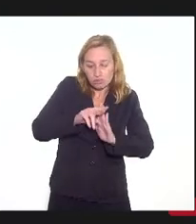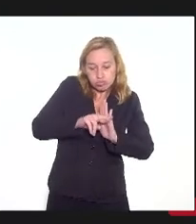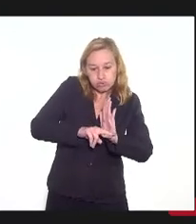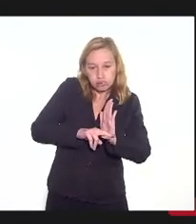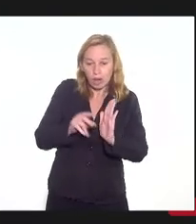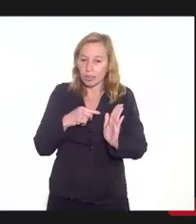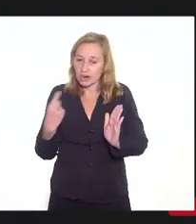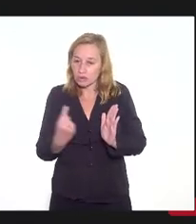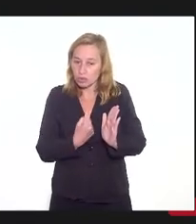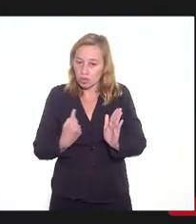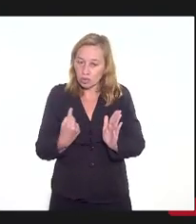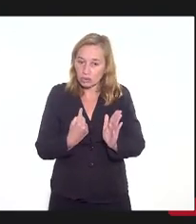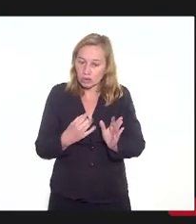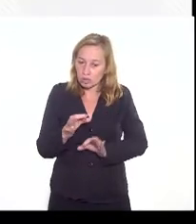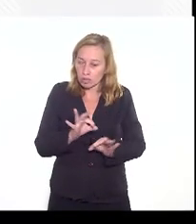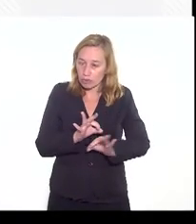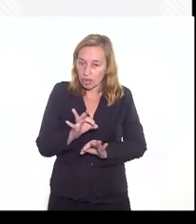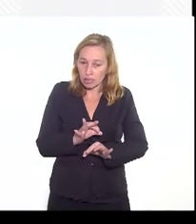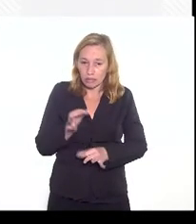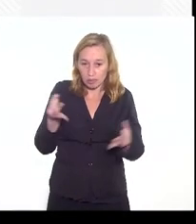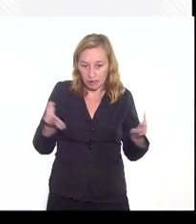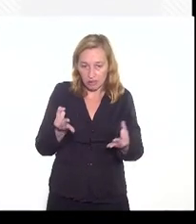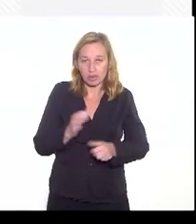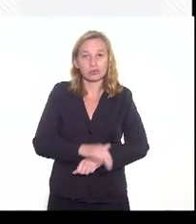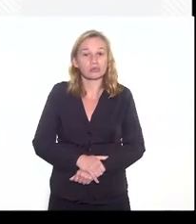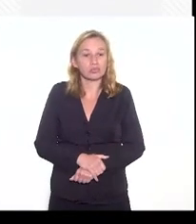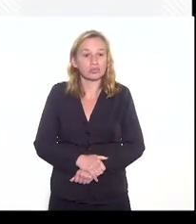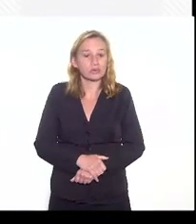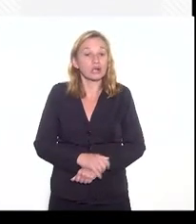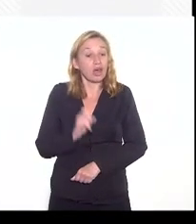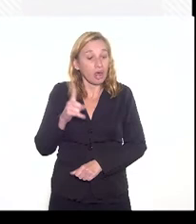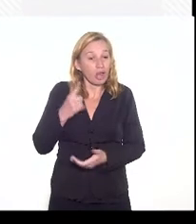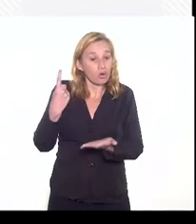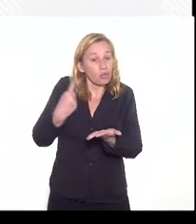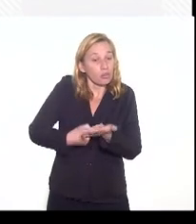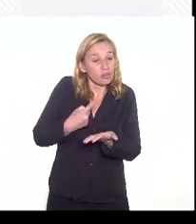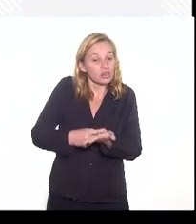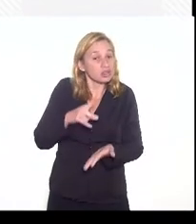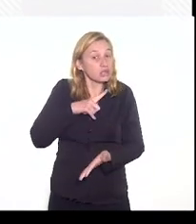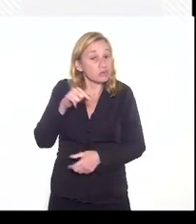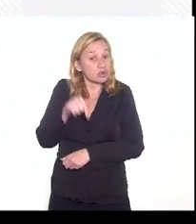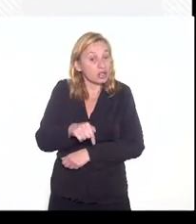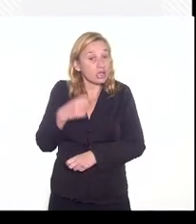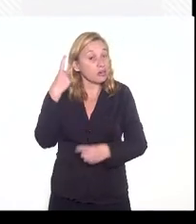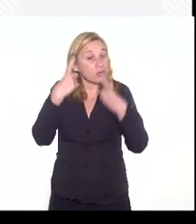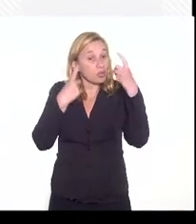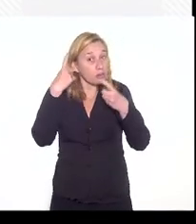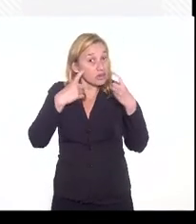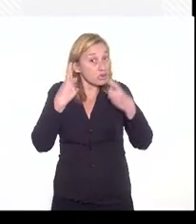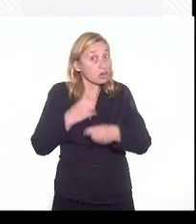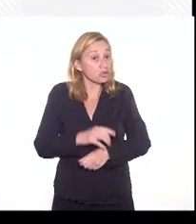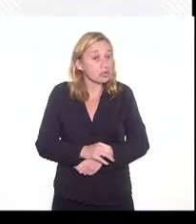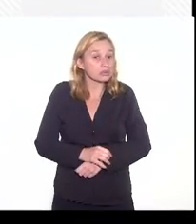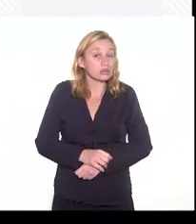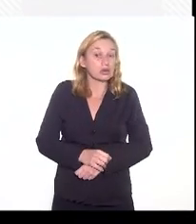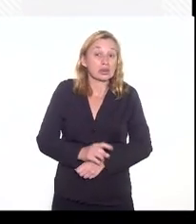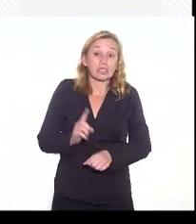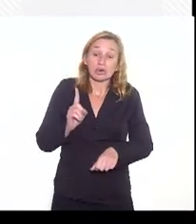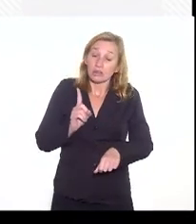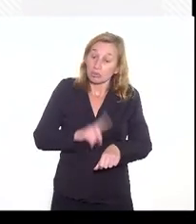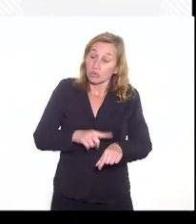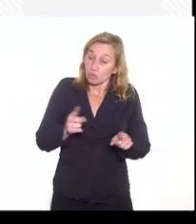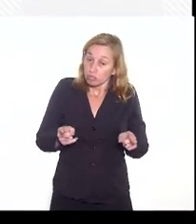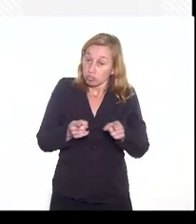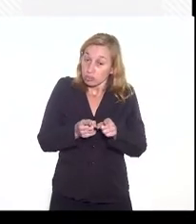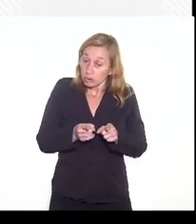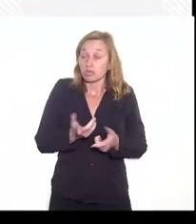as nossas projeções de receita. Então, esse é um compromisso que a gente tem aqui, uma preocupação, apesar do curto espaço de